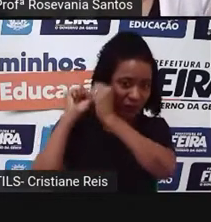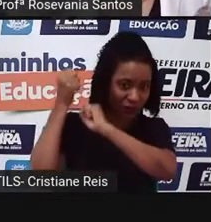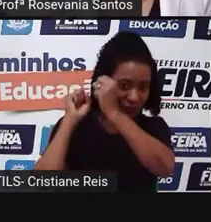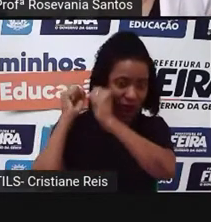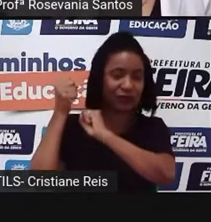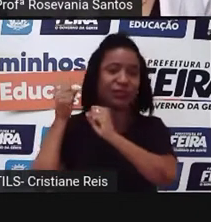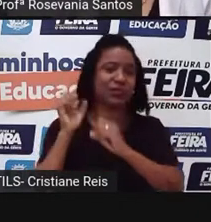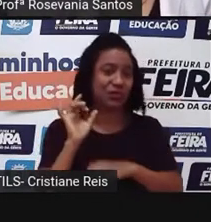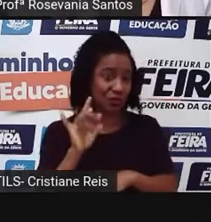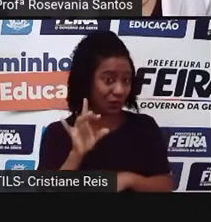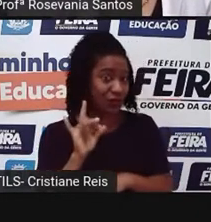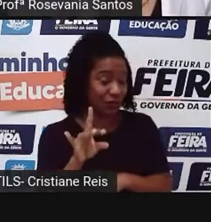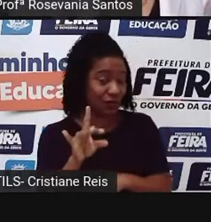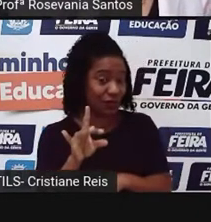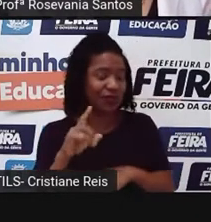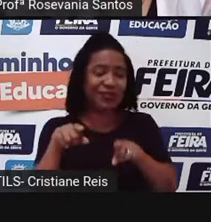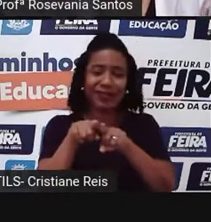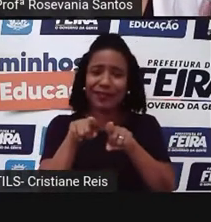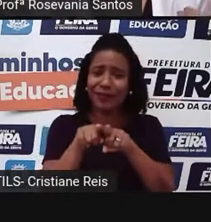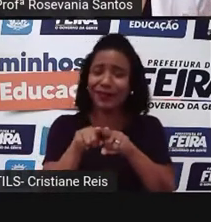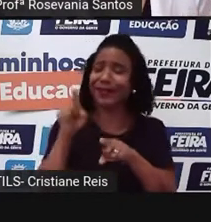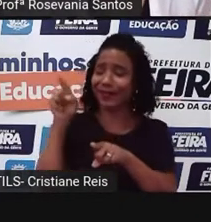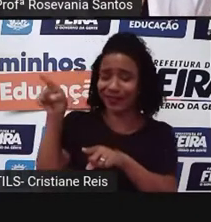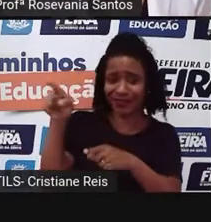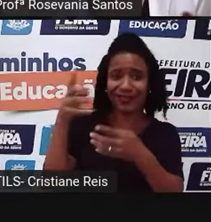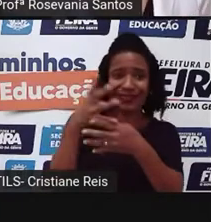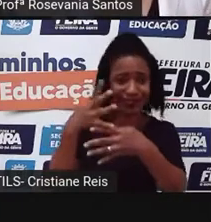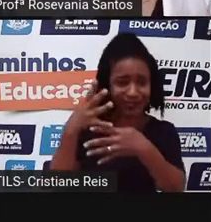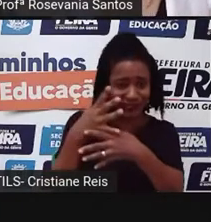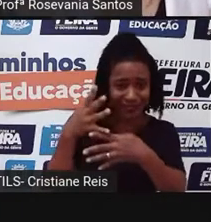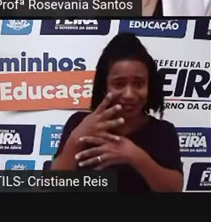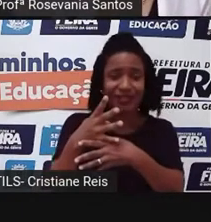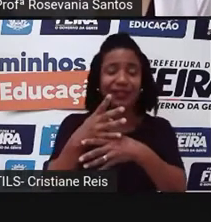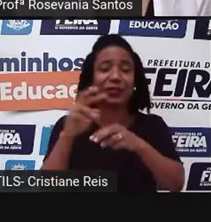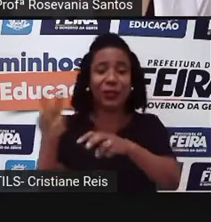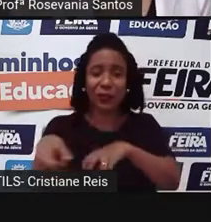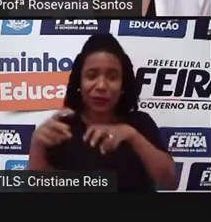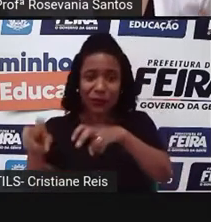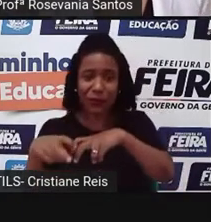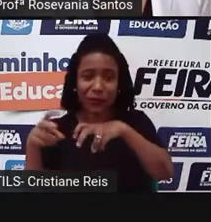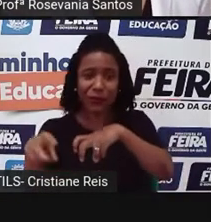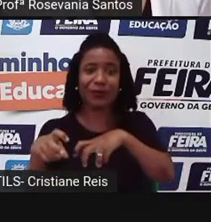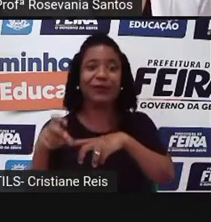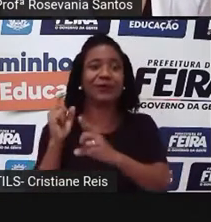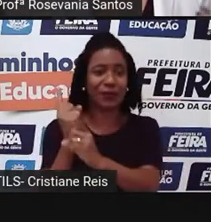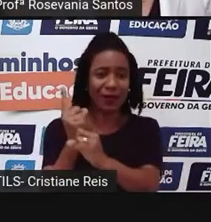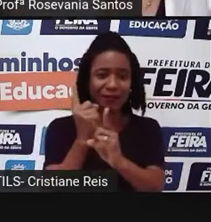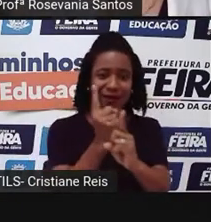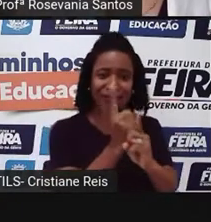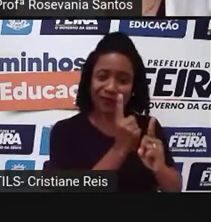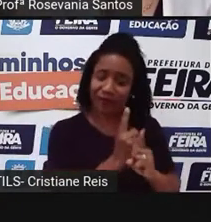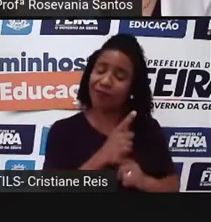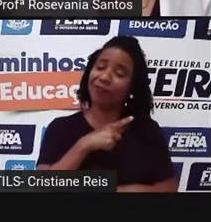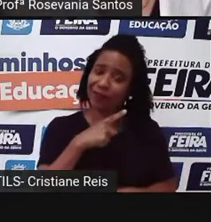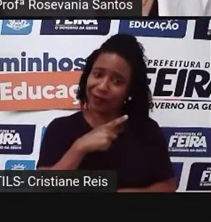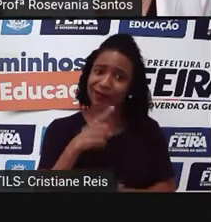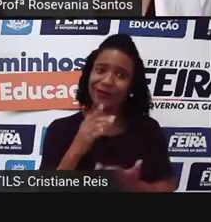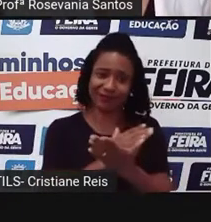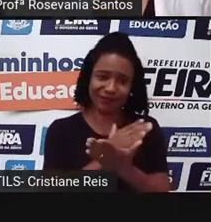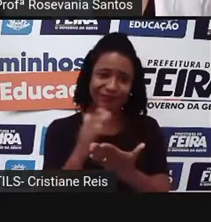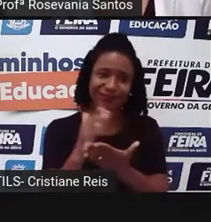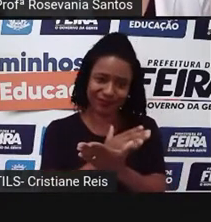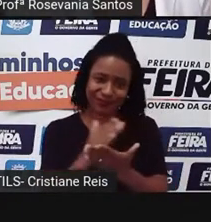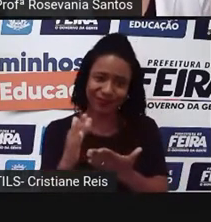Fábricas. Mas nós também encontramos hoje algumas atividades rurais, né? No espaço urbano. Não é muito comum, mas nós encontramos. Então,